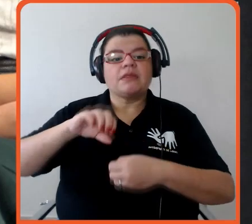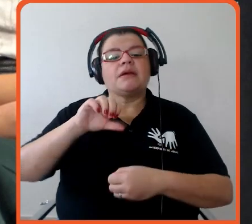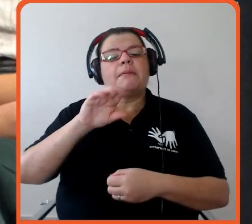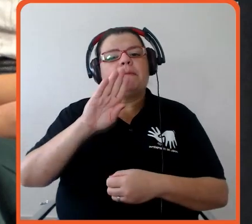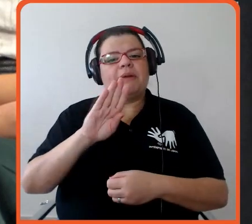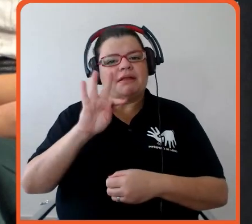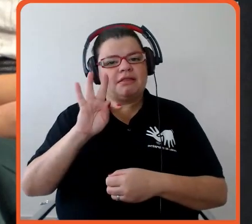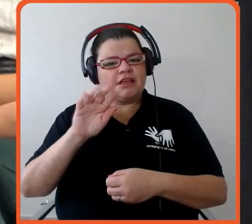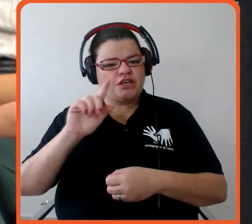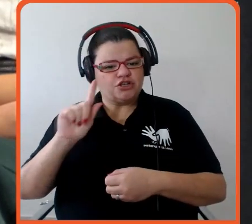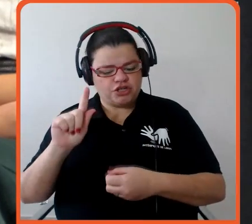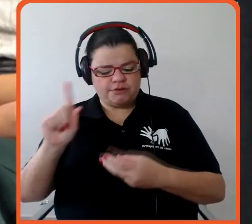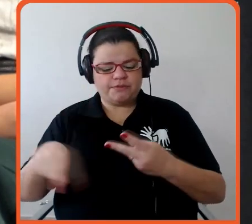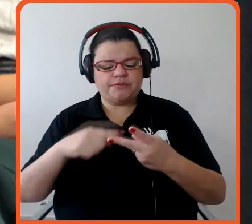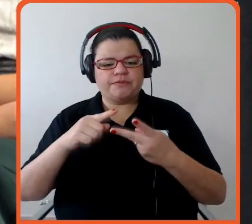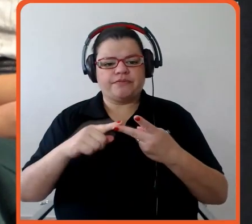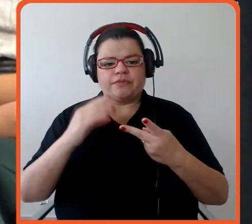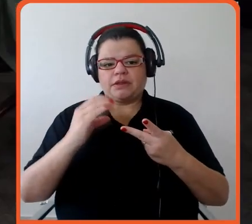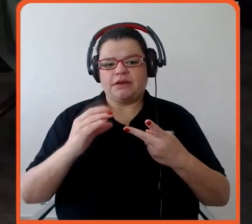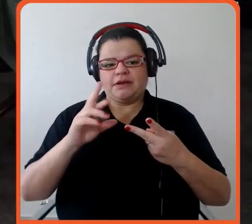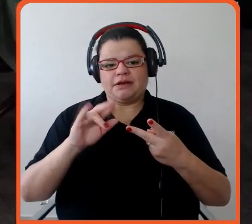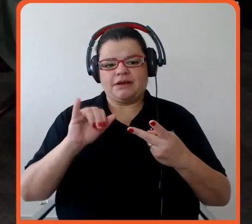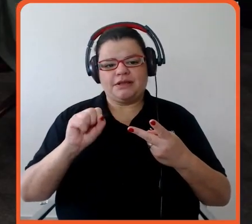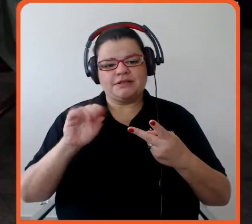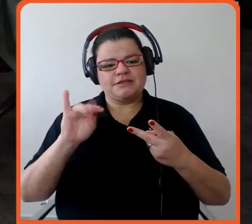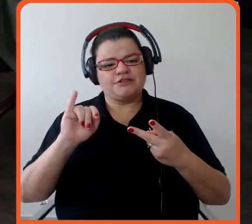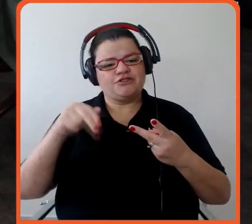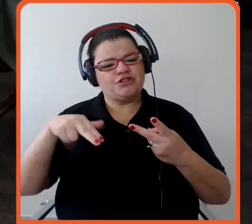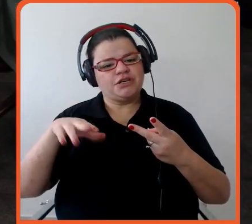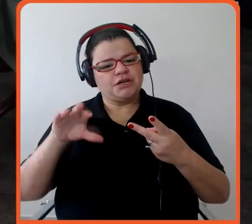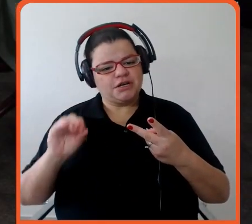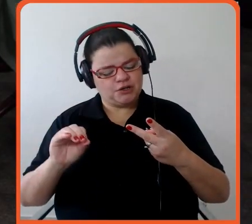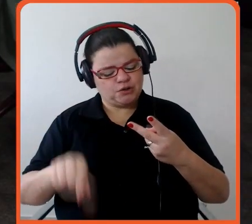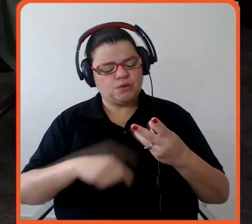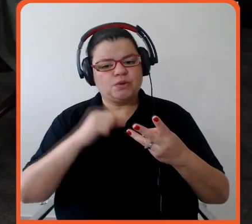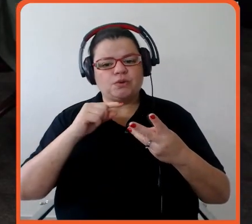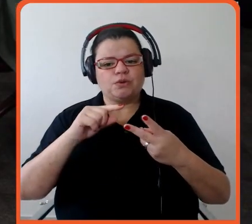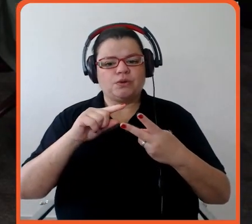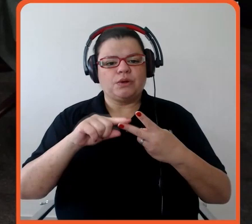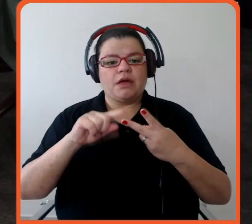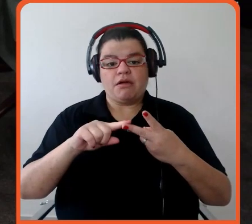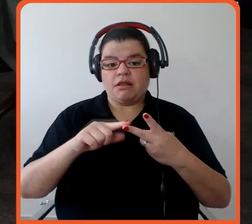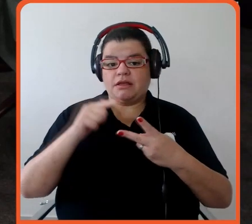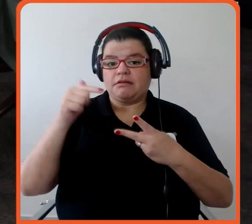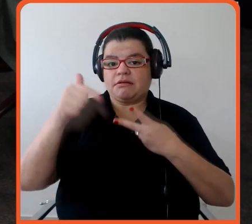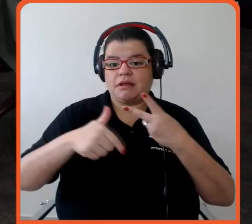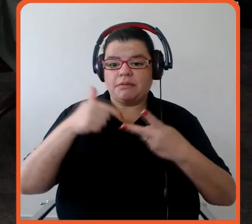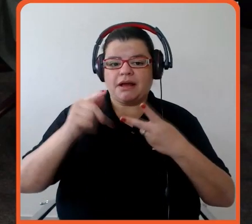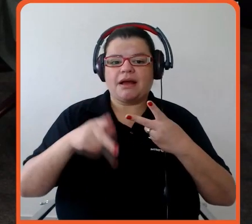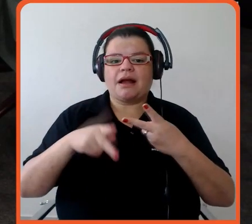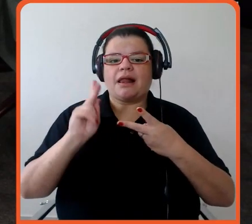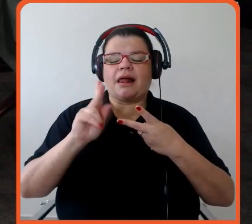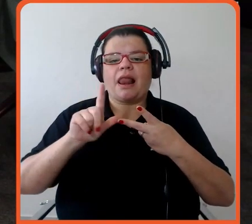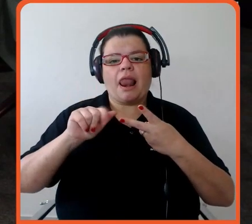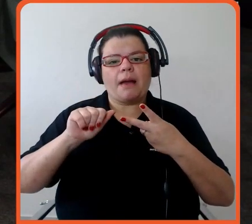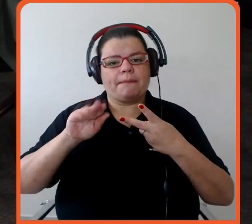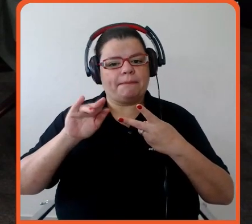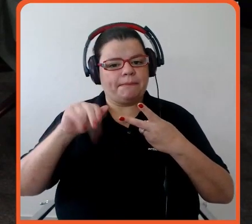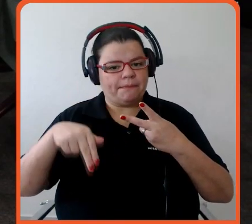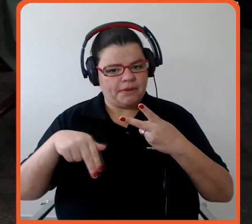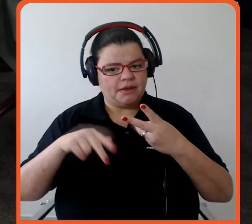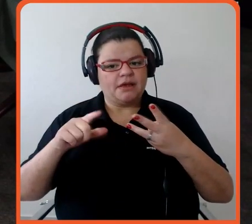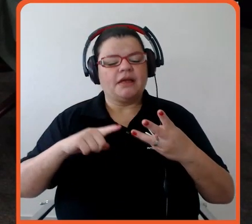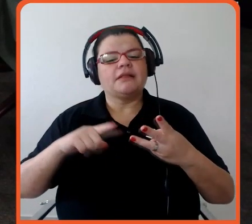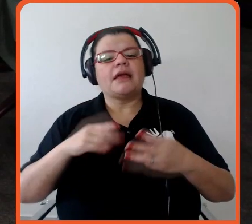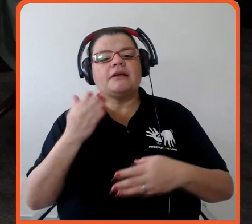estou com o Cristiano, daqui a pouco eles falam oi para vocês, que é CEO da Clabin, estou aqui com o amigo Guilherme,